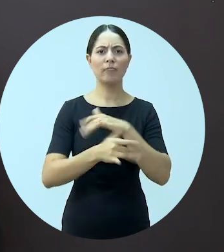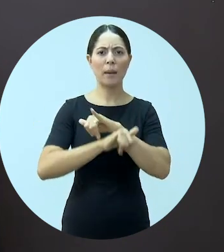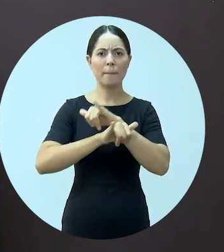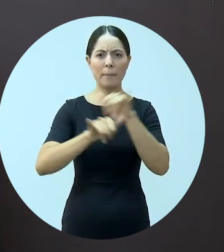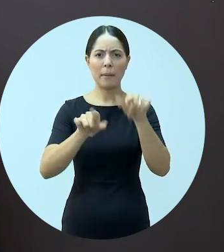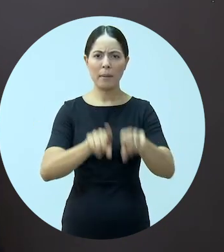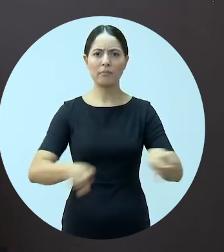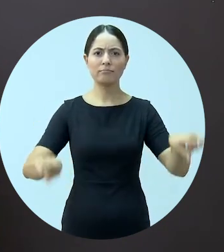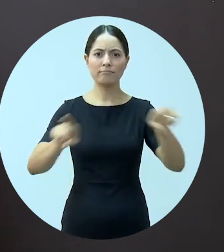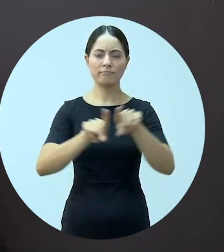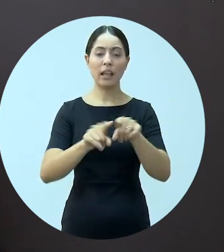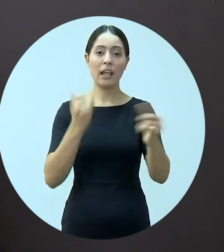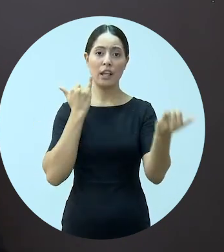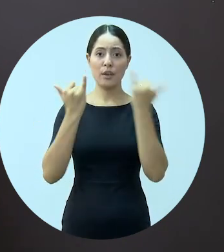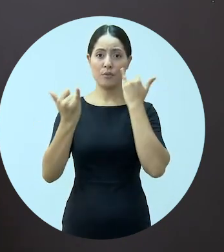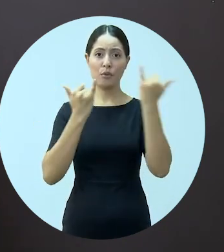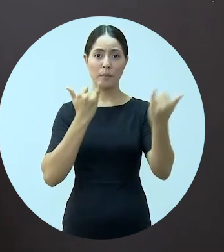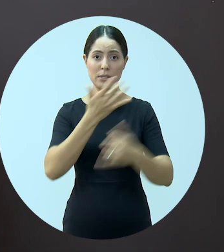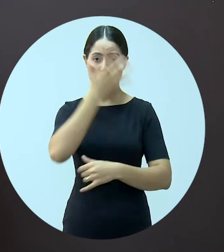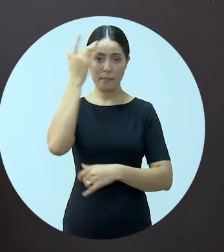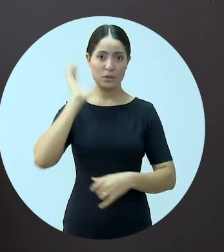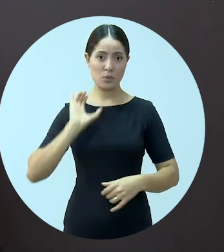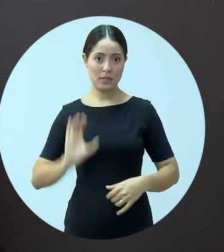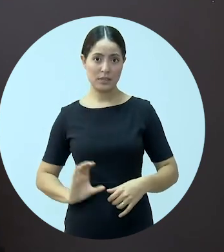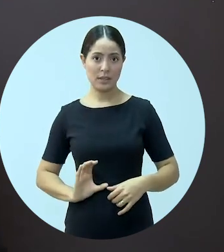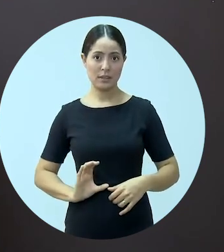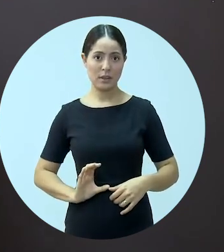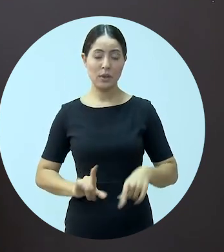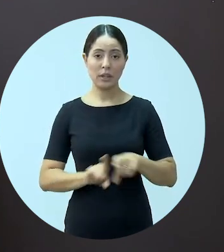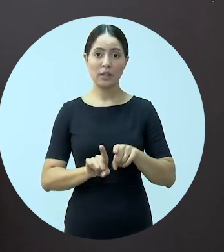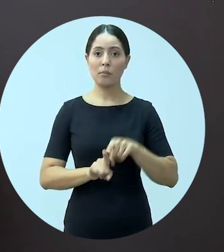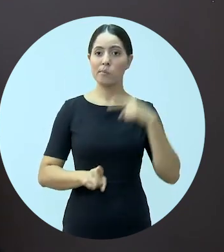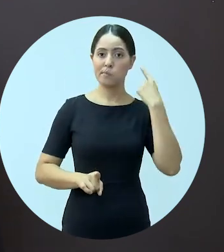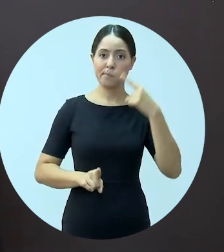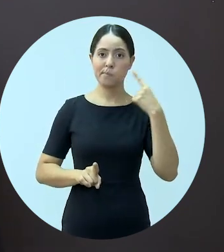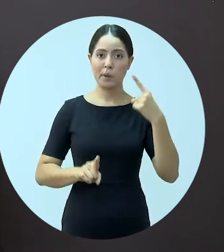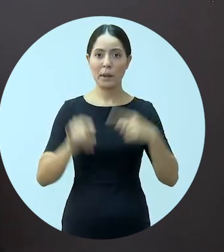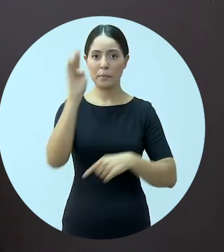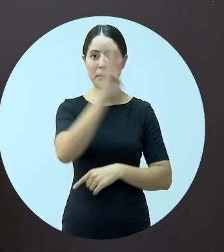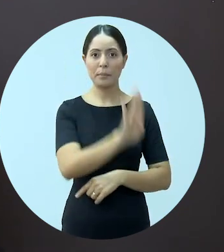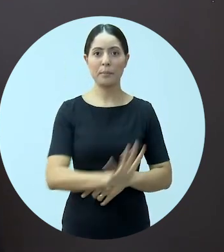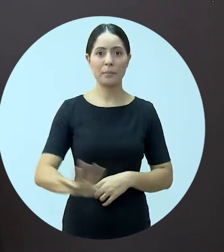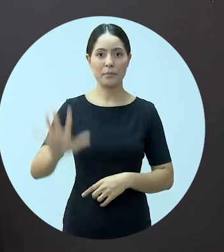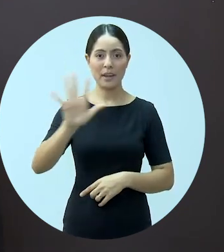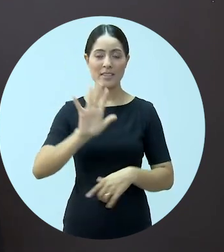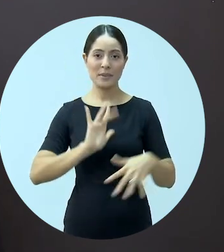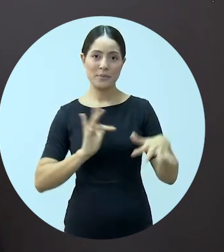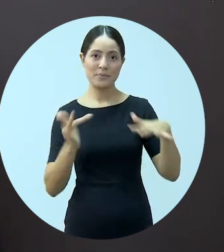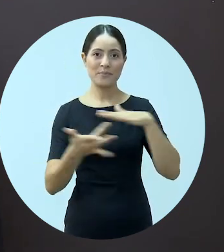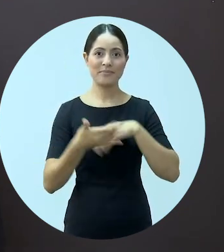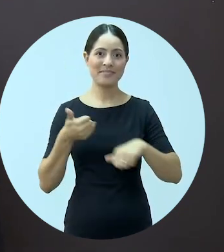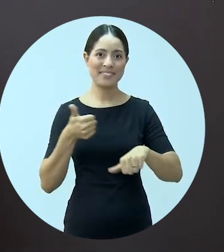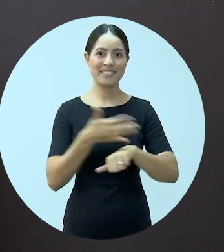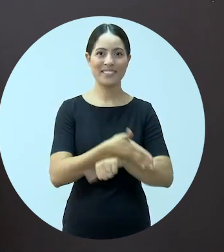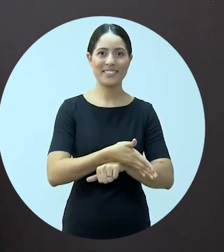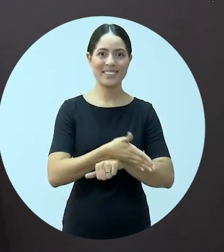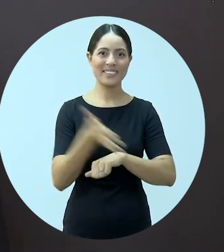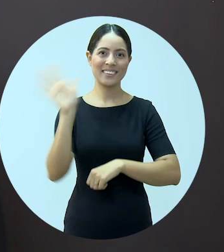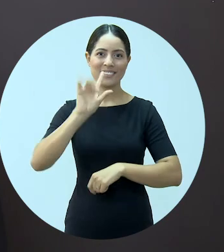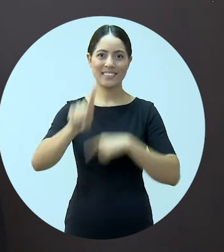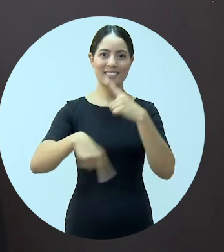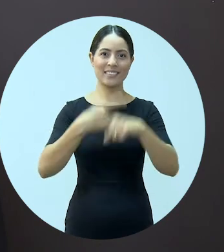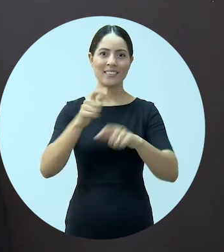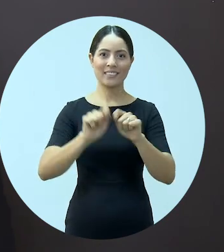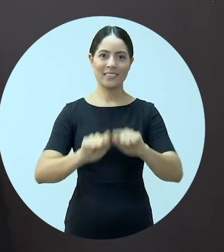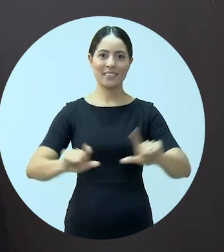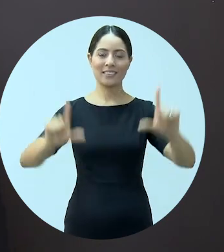as nossas redes sociais estão atualizadas com as informações para os cidadãos e também para a advocacia brasileira. Segue